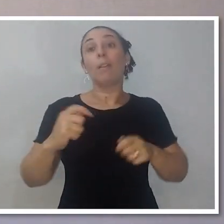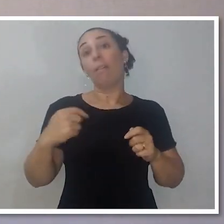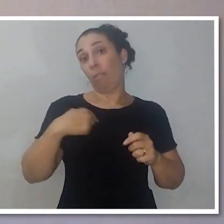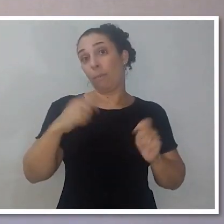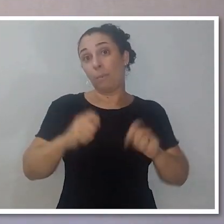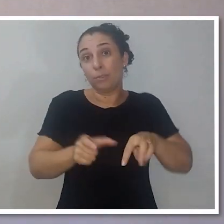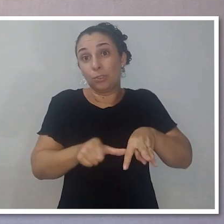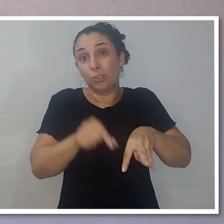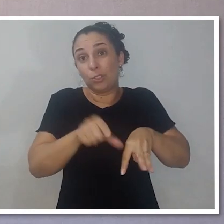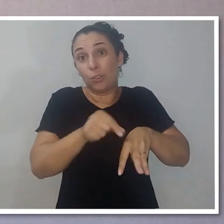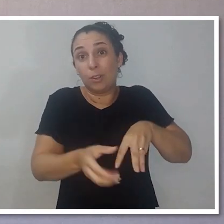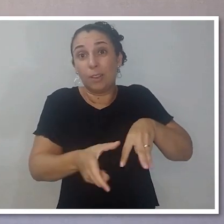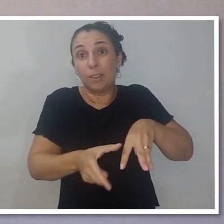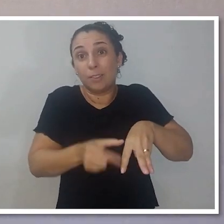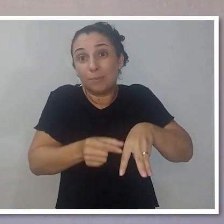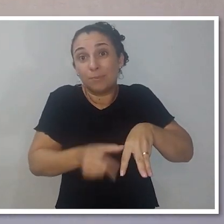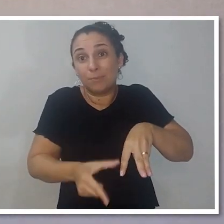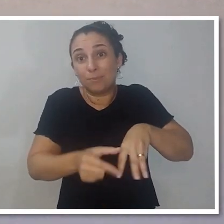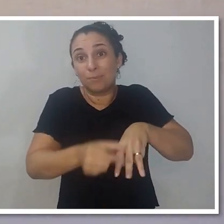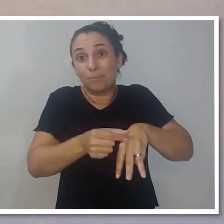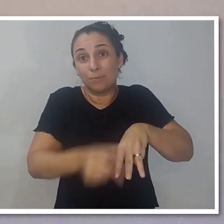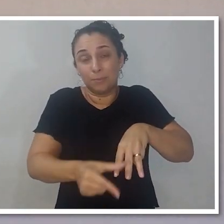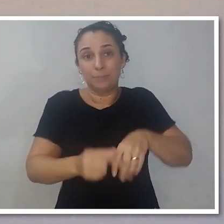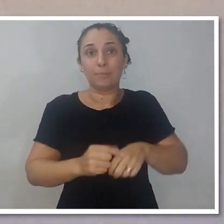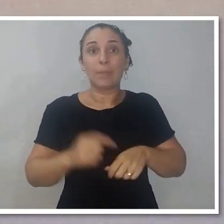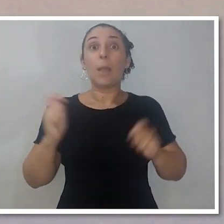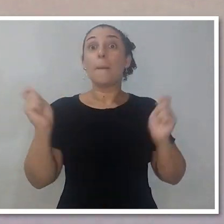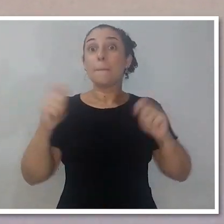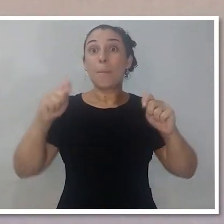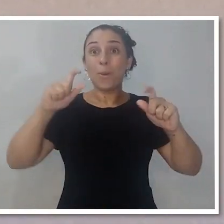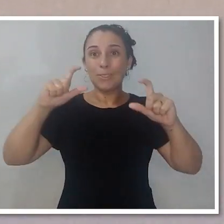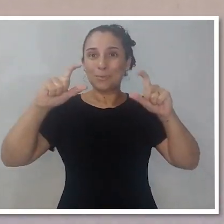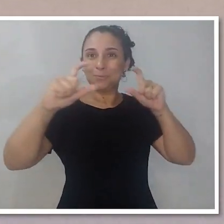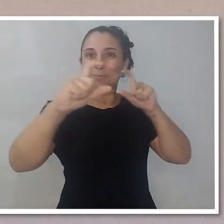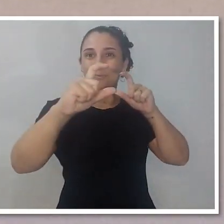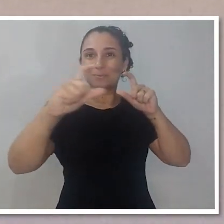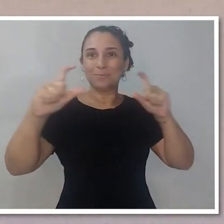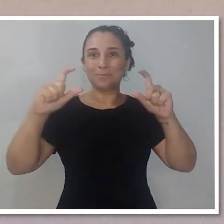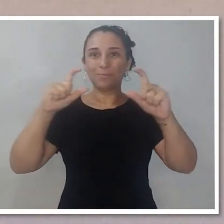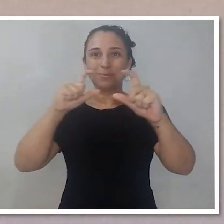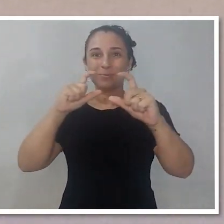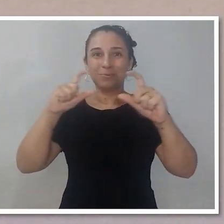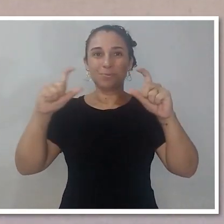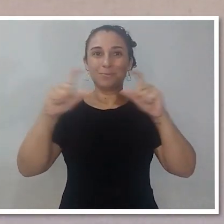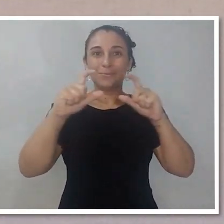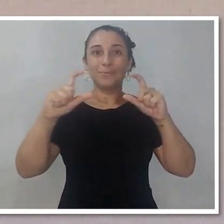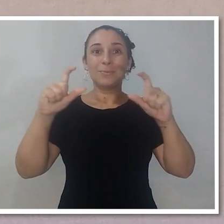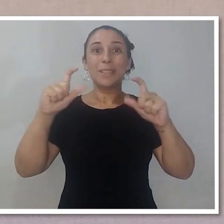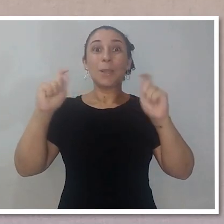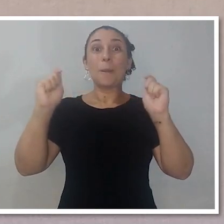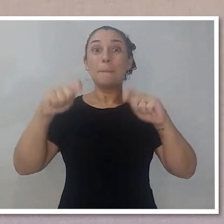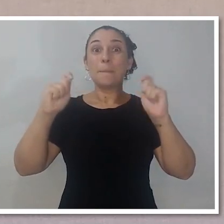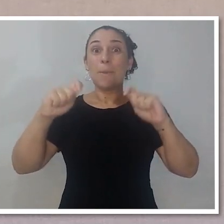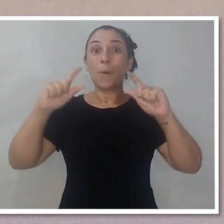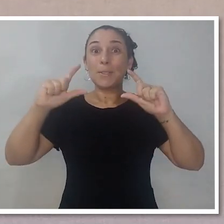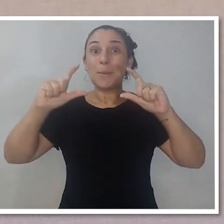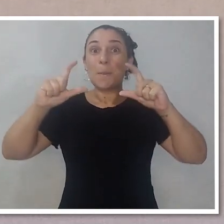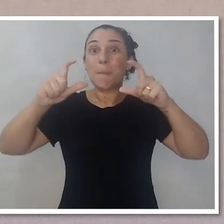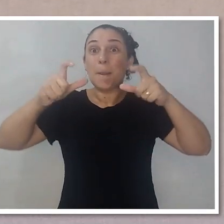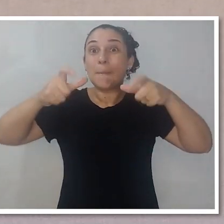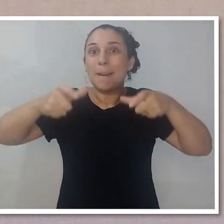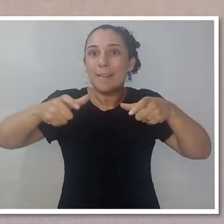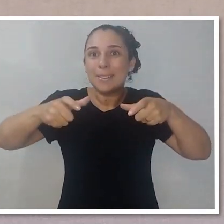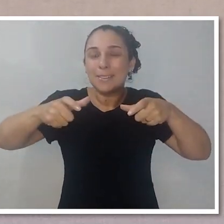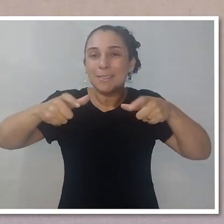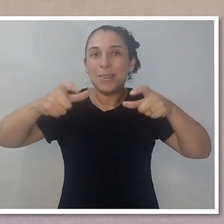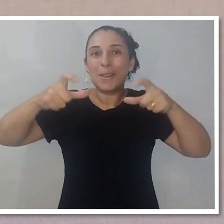tripé, se for preciso. Eu posso girar para um lado e posso girar para o outro. Eu posso inclinar para